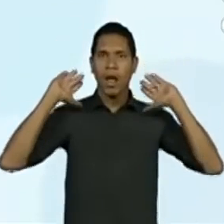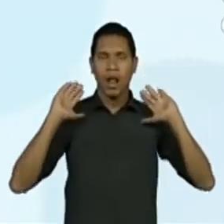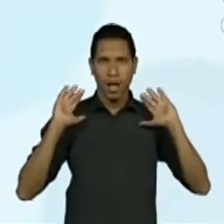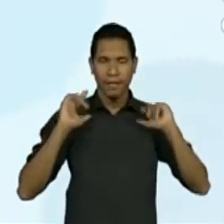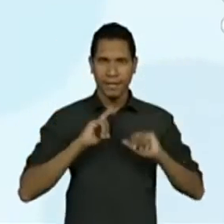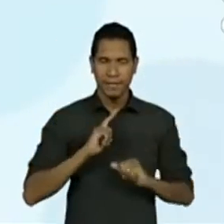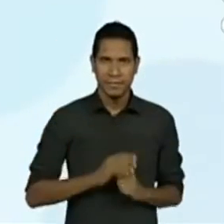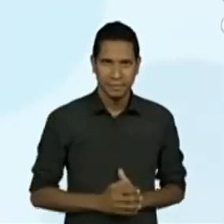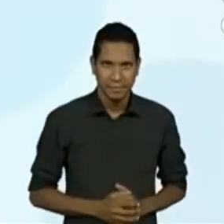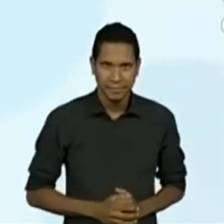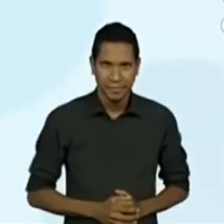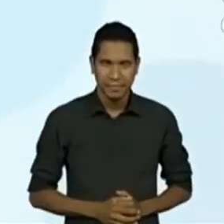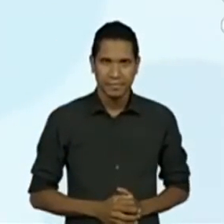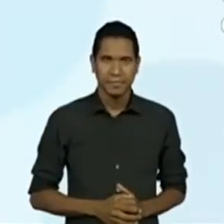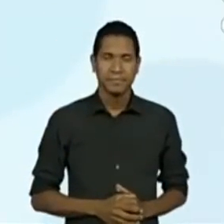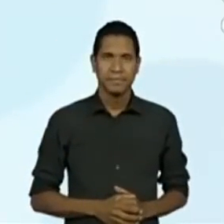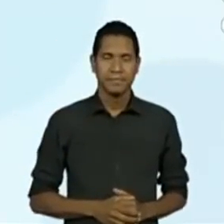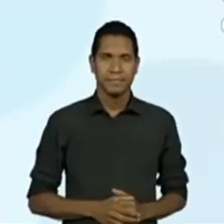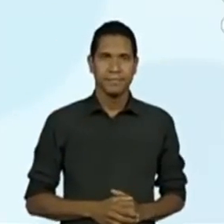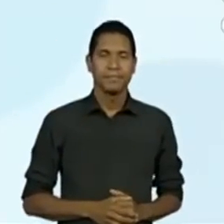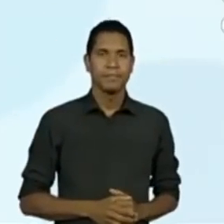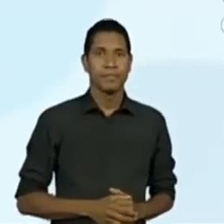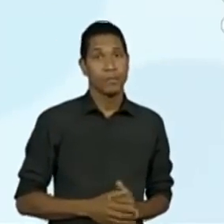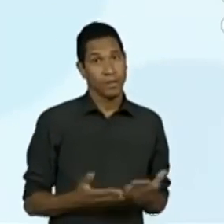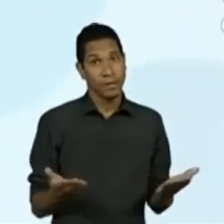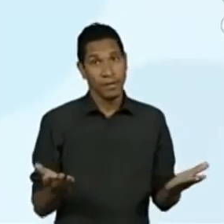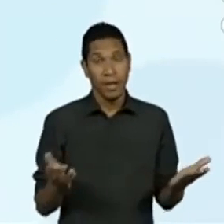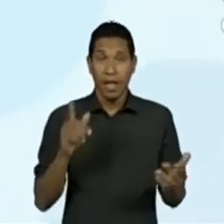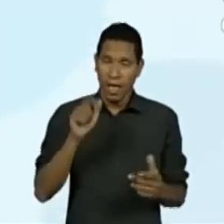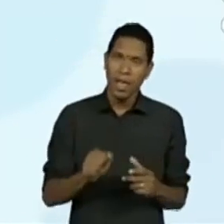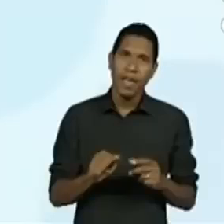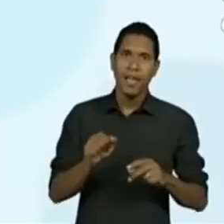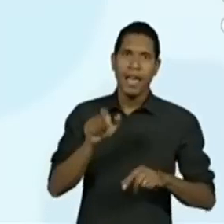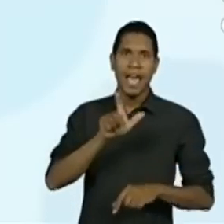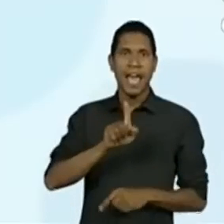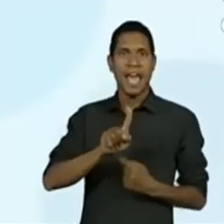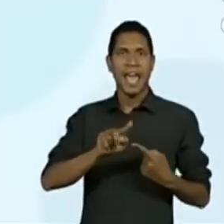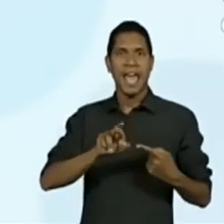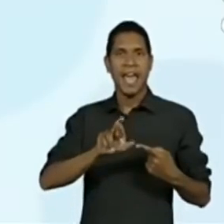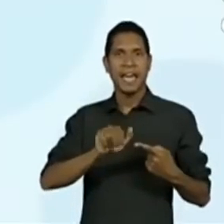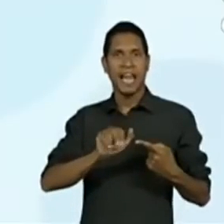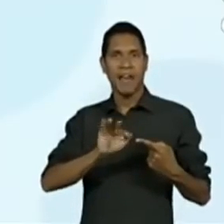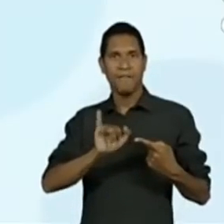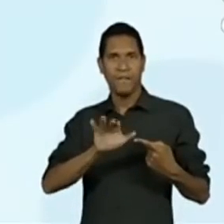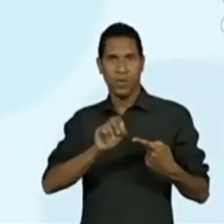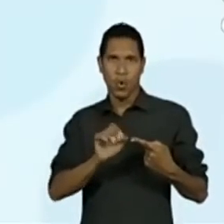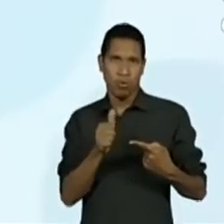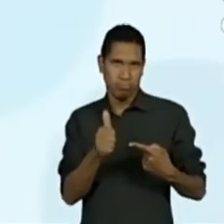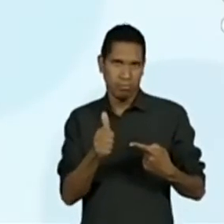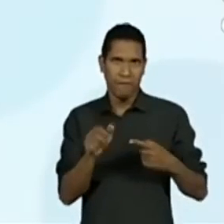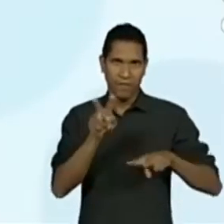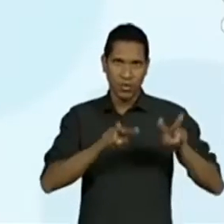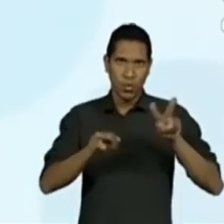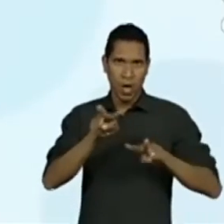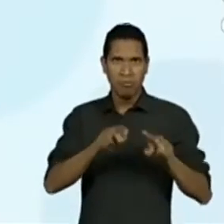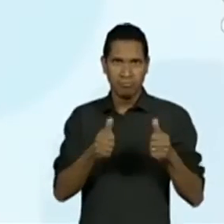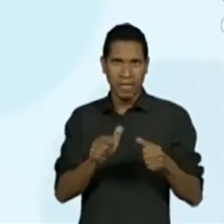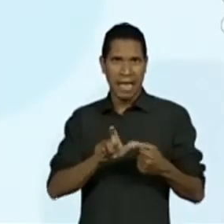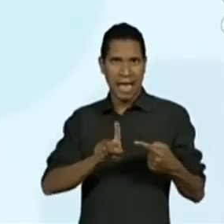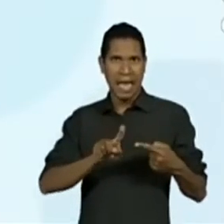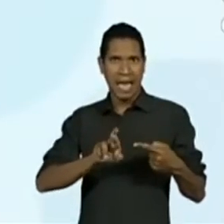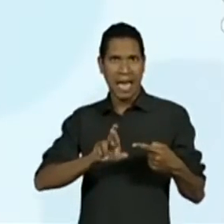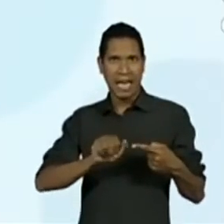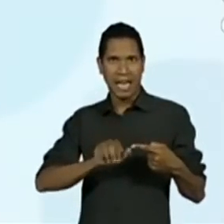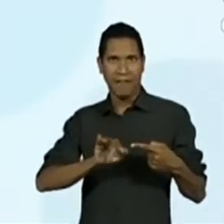No fundo. A pode colocar aqui o chamou a atenção foi um aspecto gráfico, tá? Então, eu vou colocar, só para vocês irem